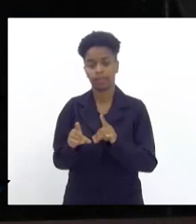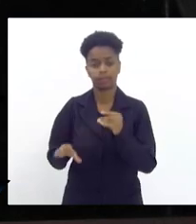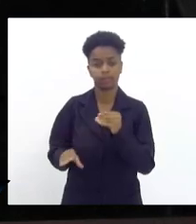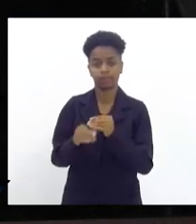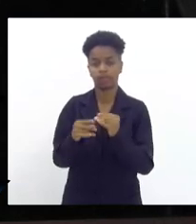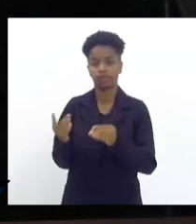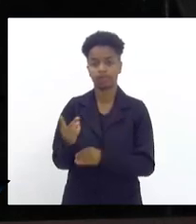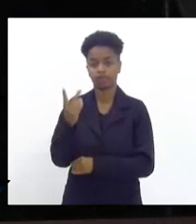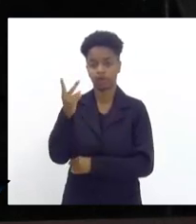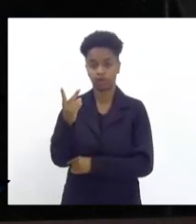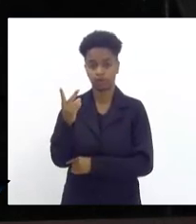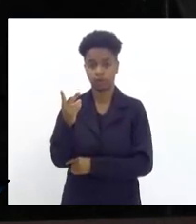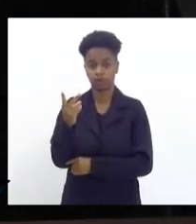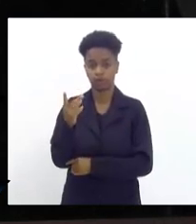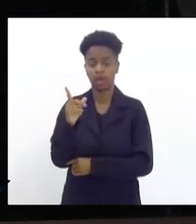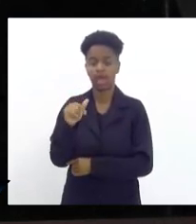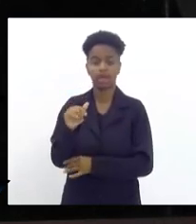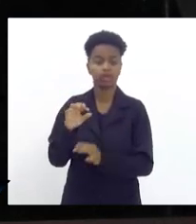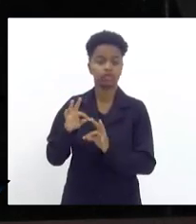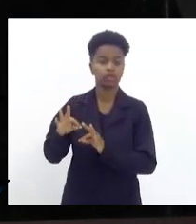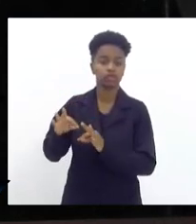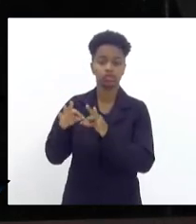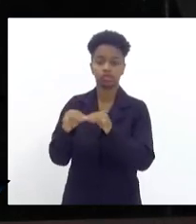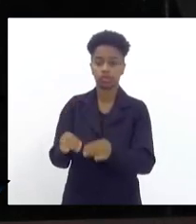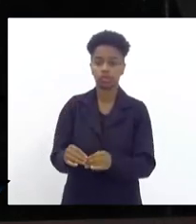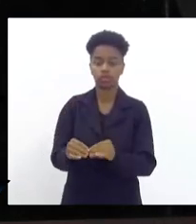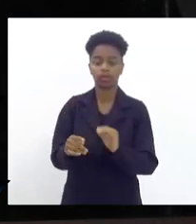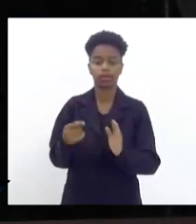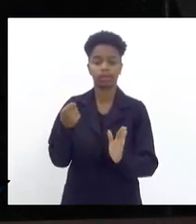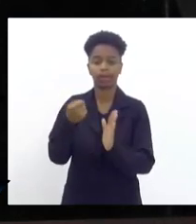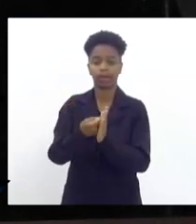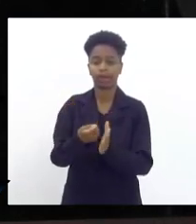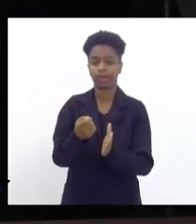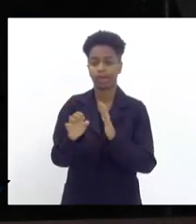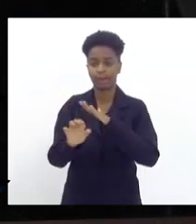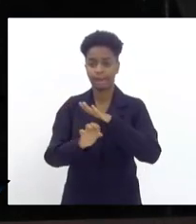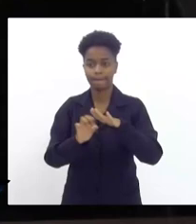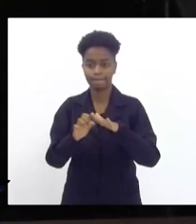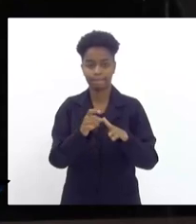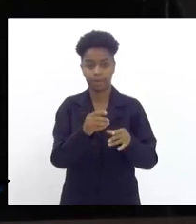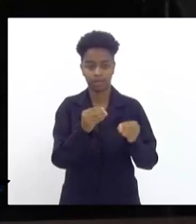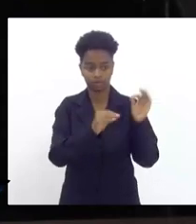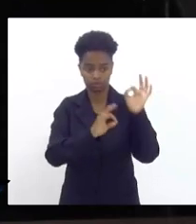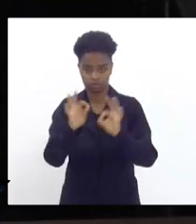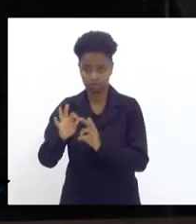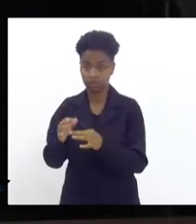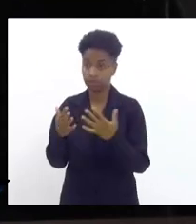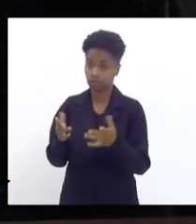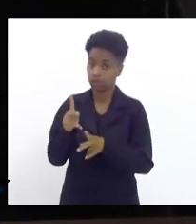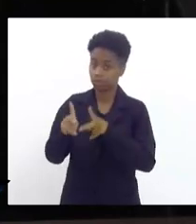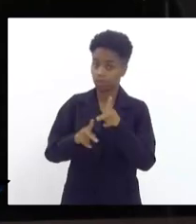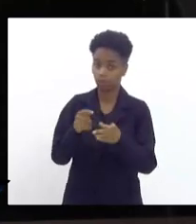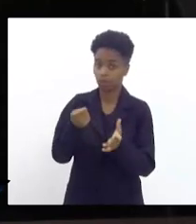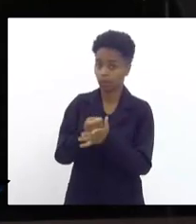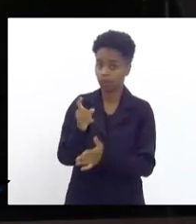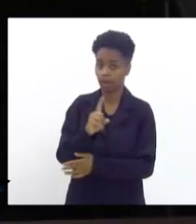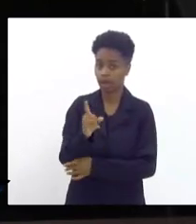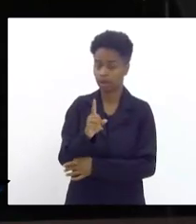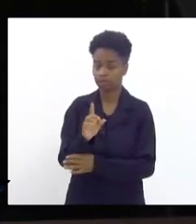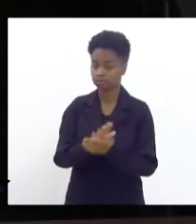valor dos aparelhos serão integralmente arcados pelas empresas prestadas de serviço então a população de baixa renda não vai pagar nada